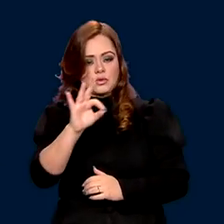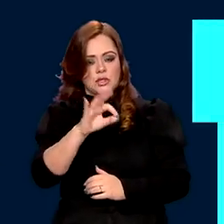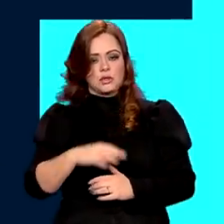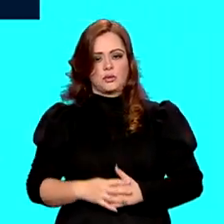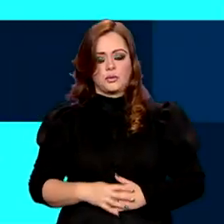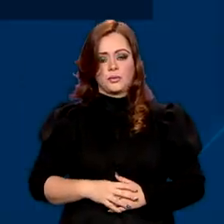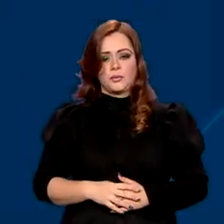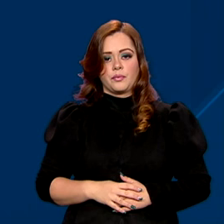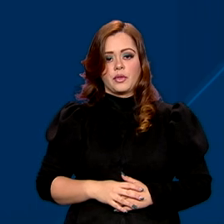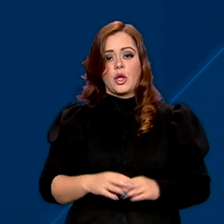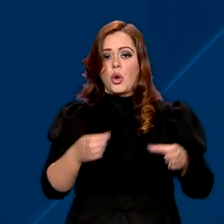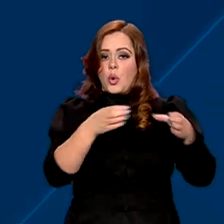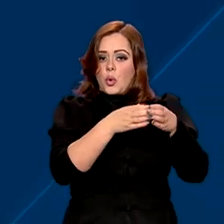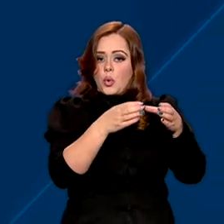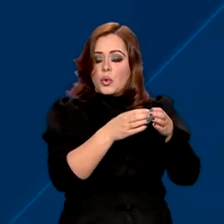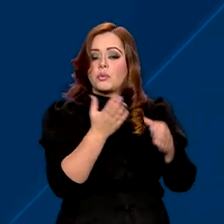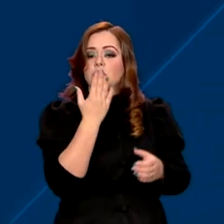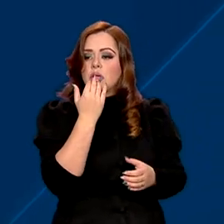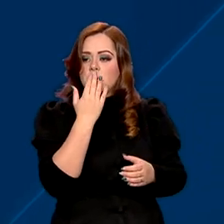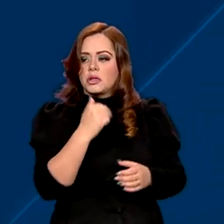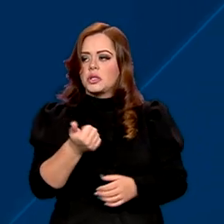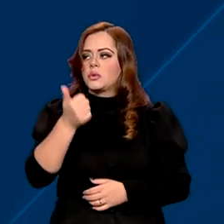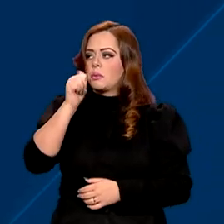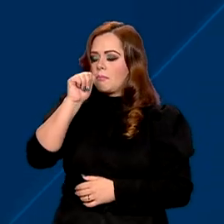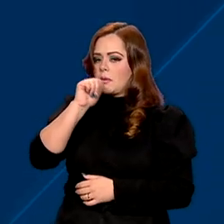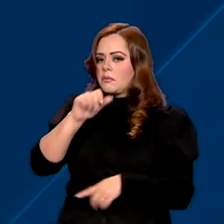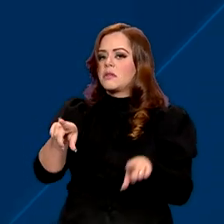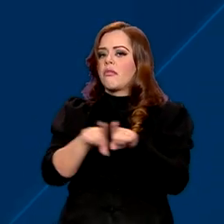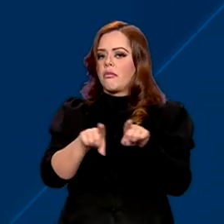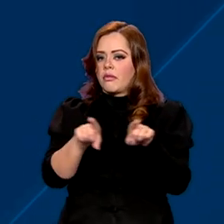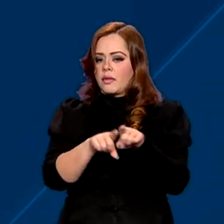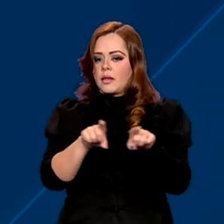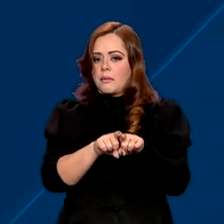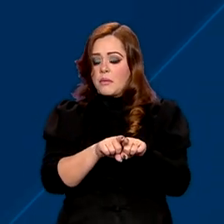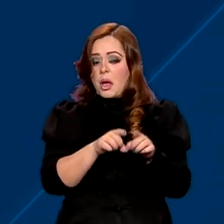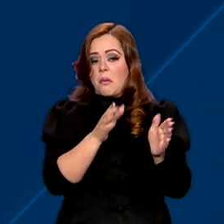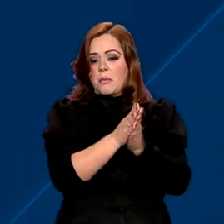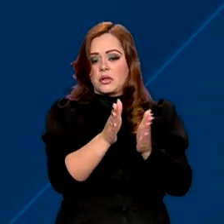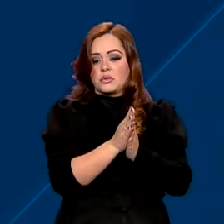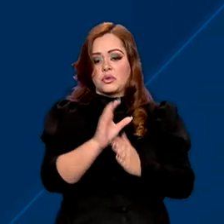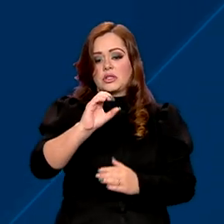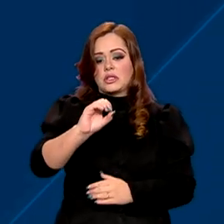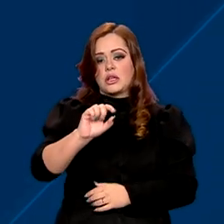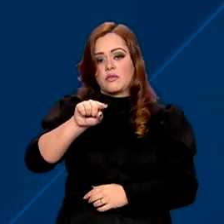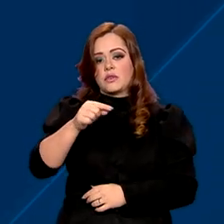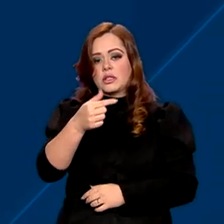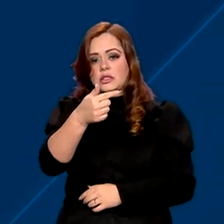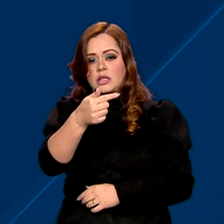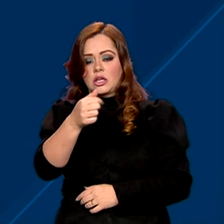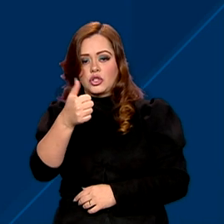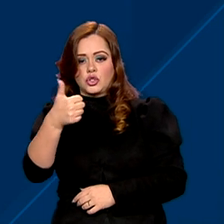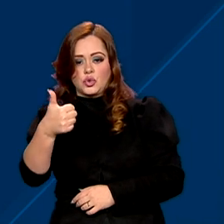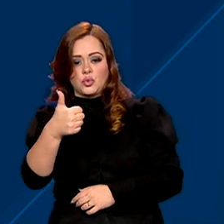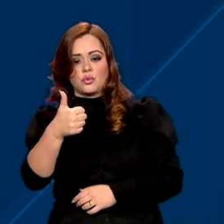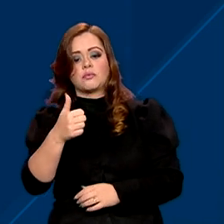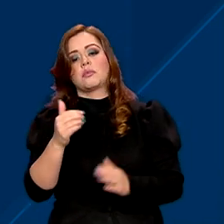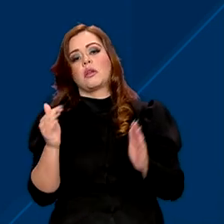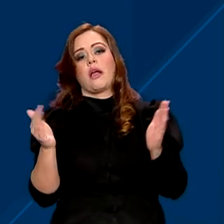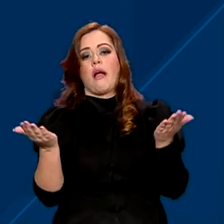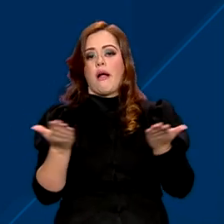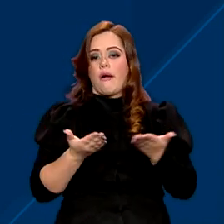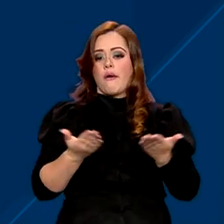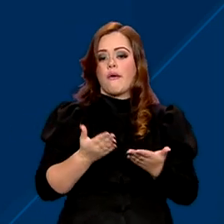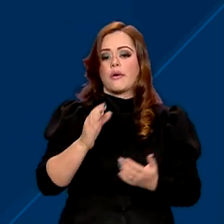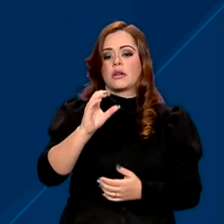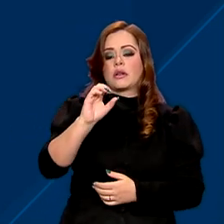O grupo de alimentação e bebidas, que passou de 0,71% em abril para 0,16